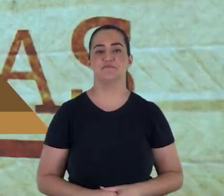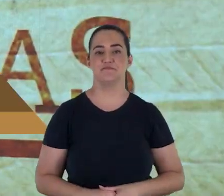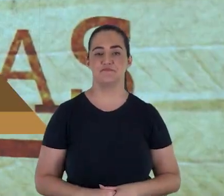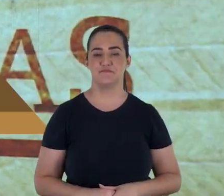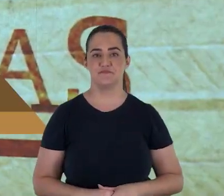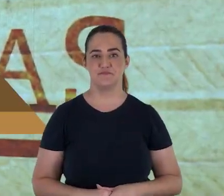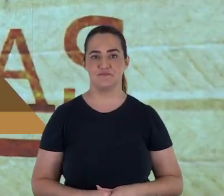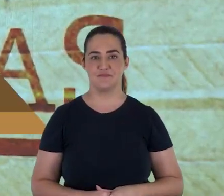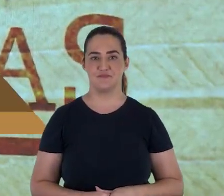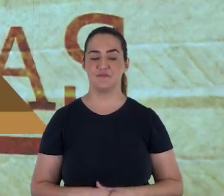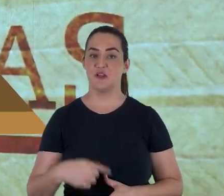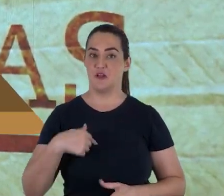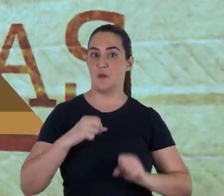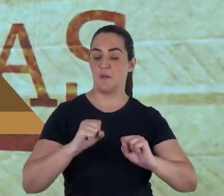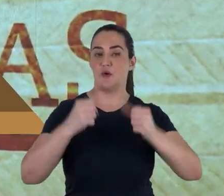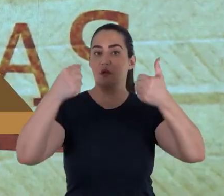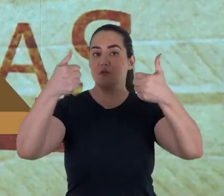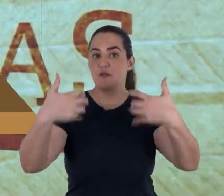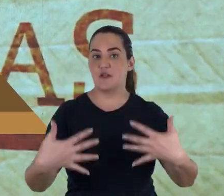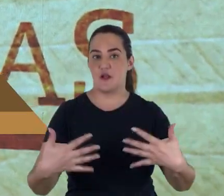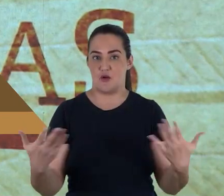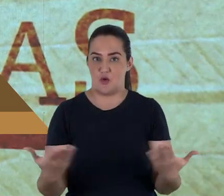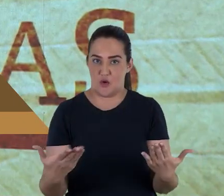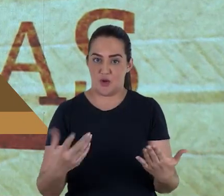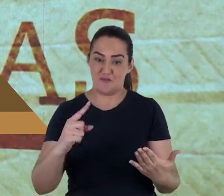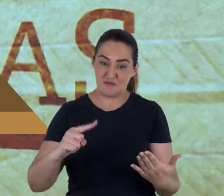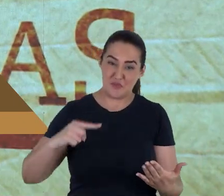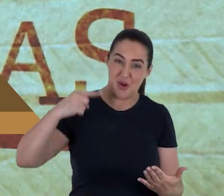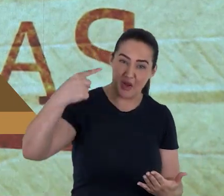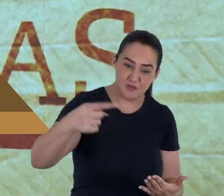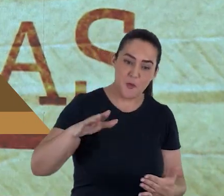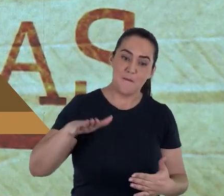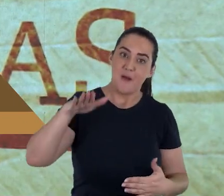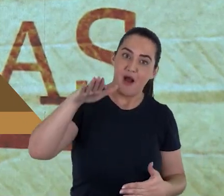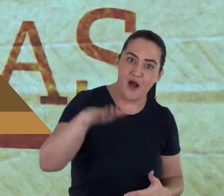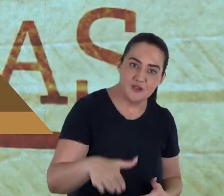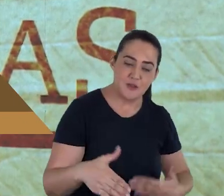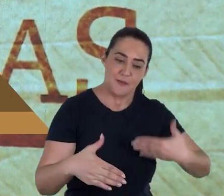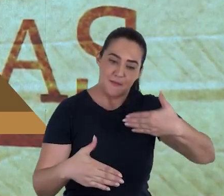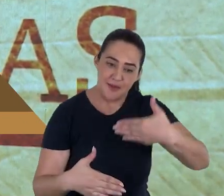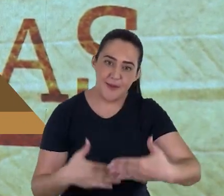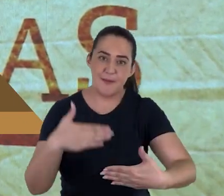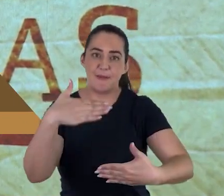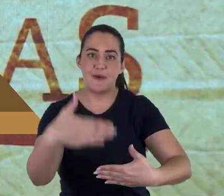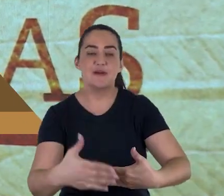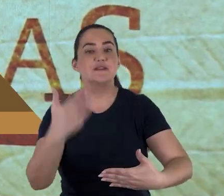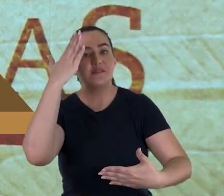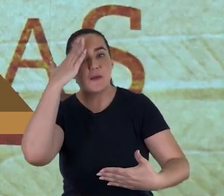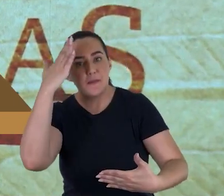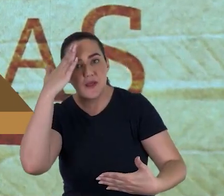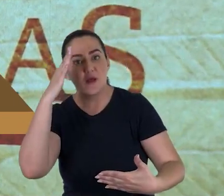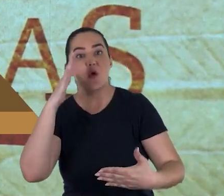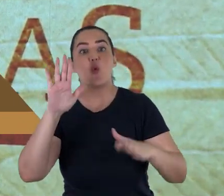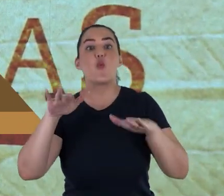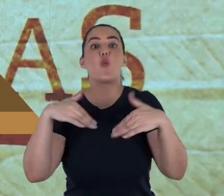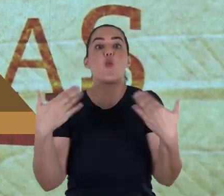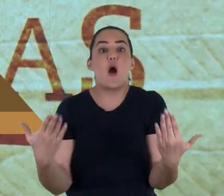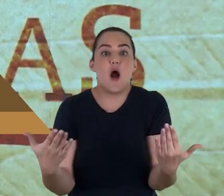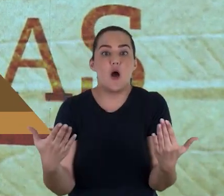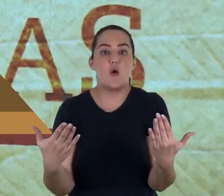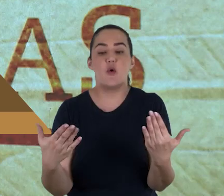O que posso falar agora, um próximo passo, seria saber precisamente que seções de Daniel